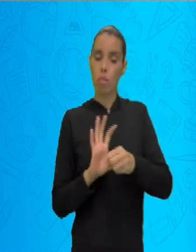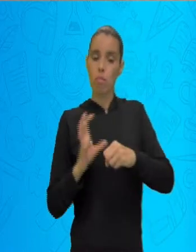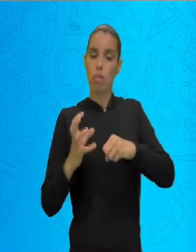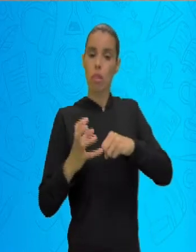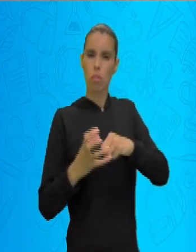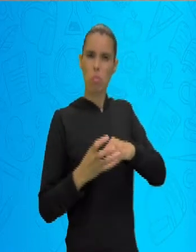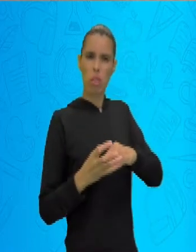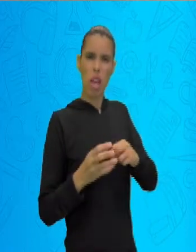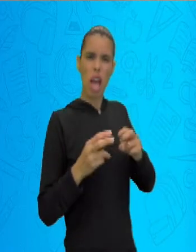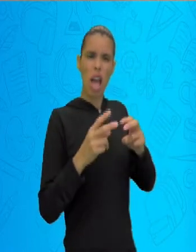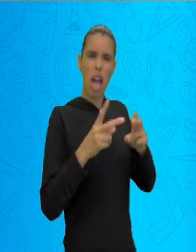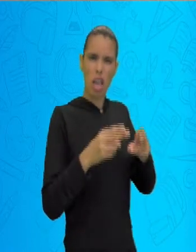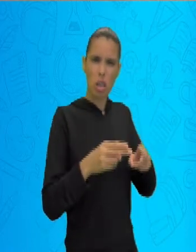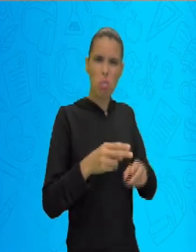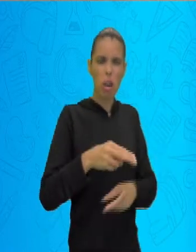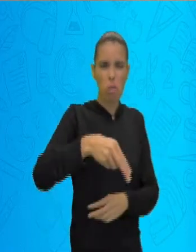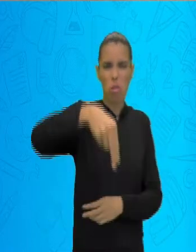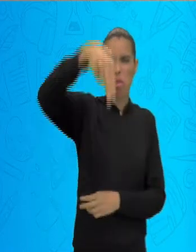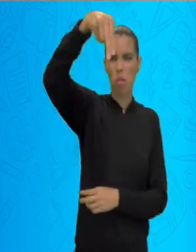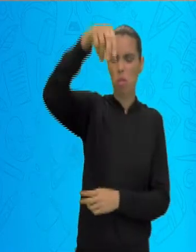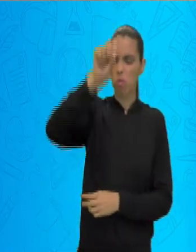Nem no Sudeste.